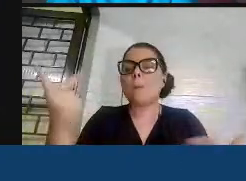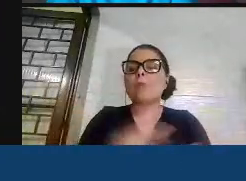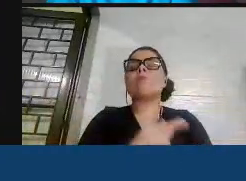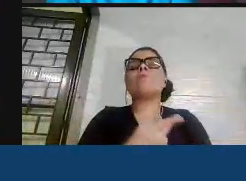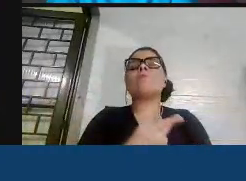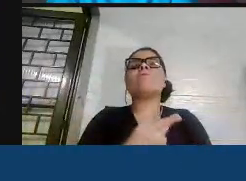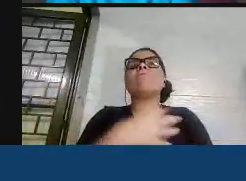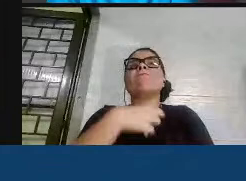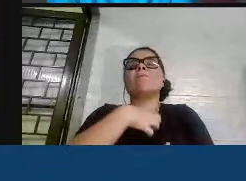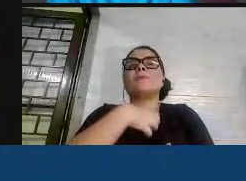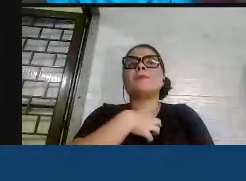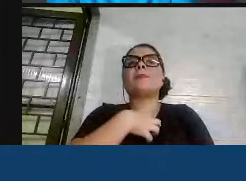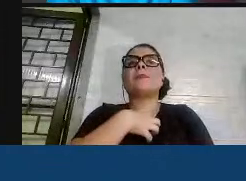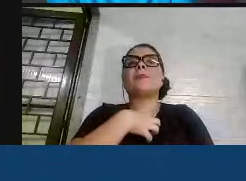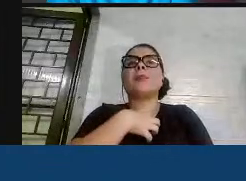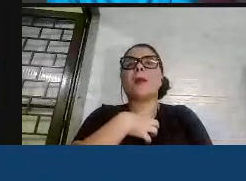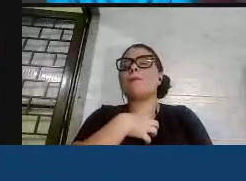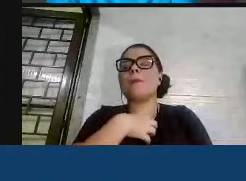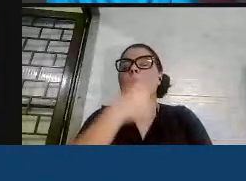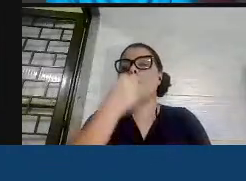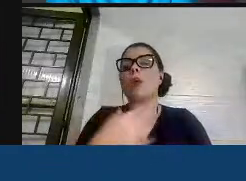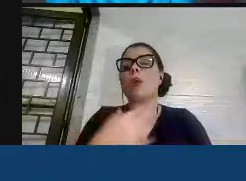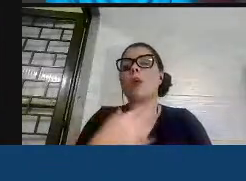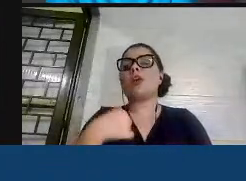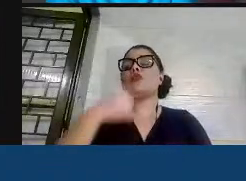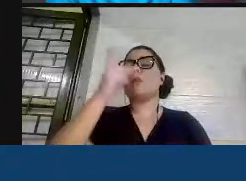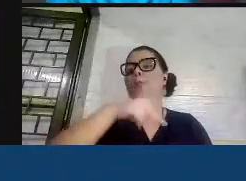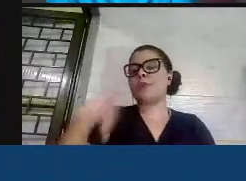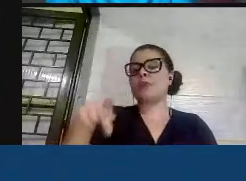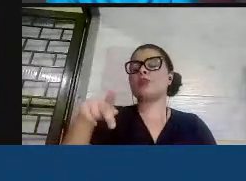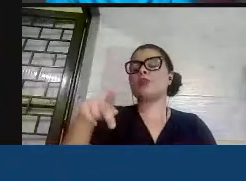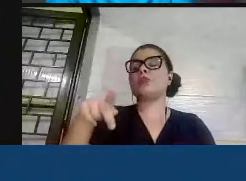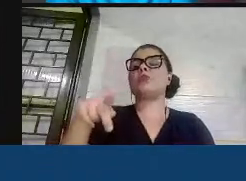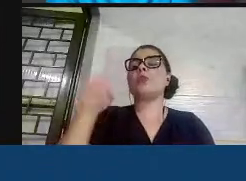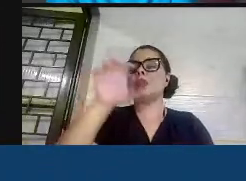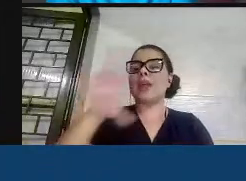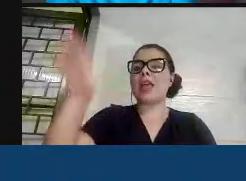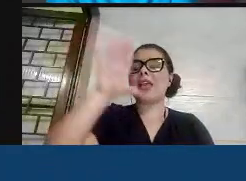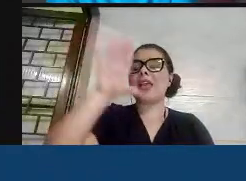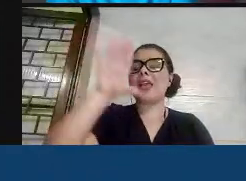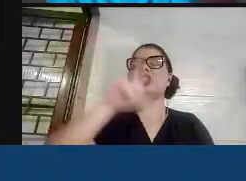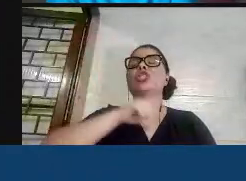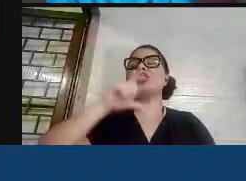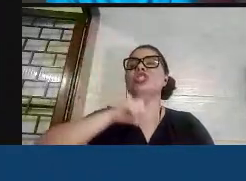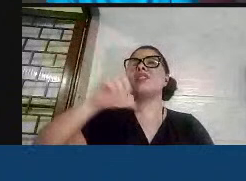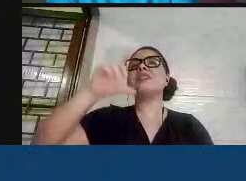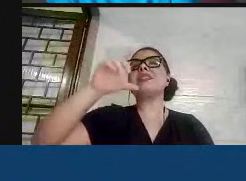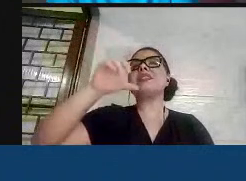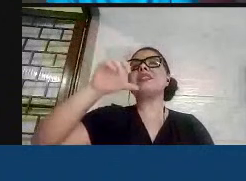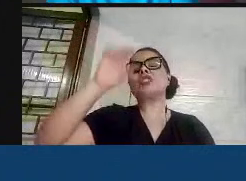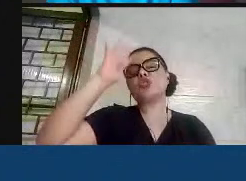pessoal, muito grande para mim, pessoal. Sou professor da rede, tinha esse sonho, tinha essa vontade,